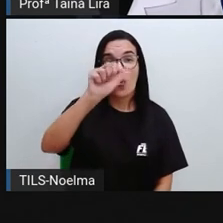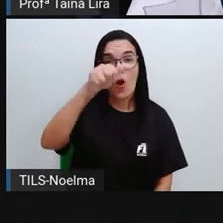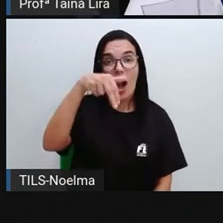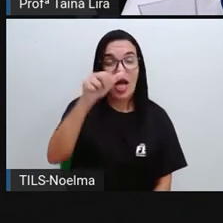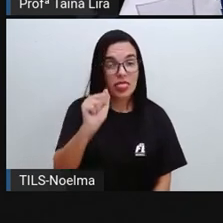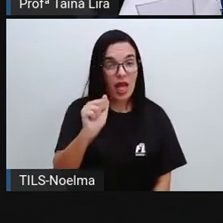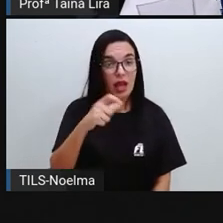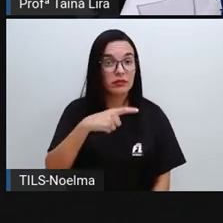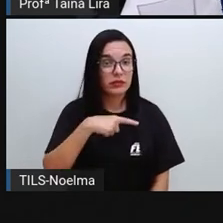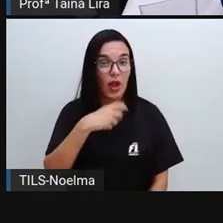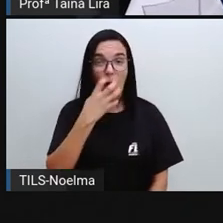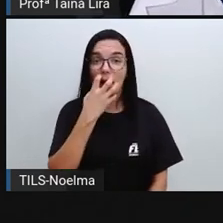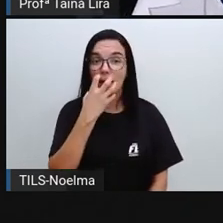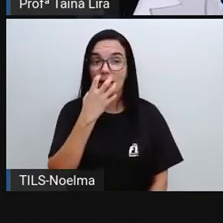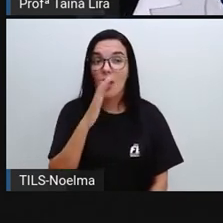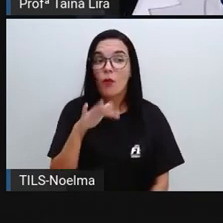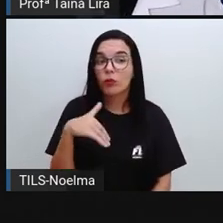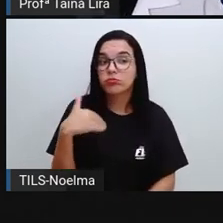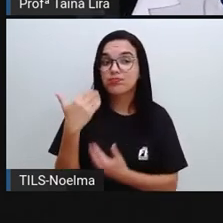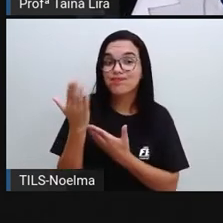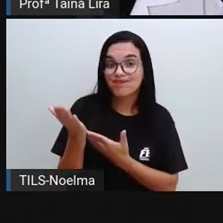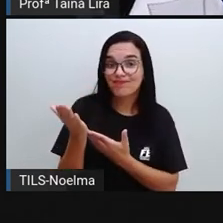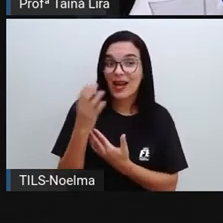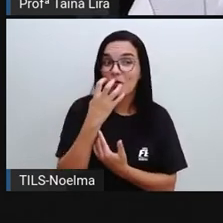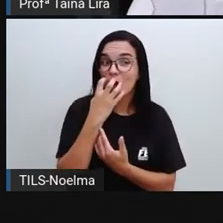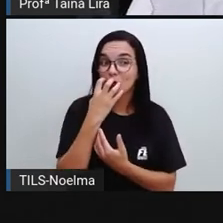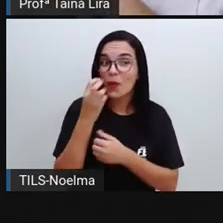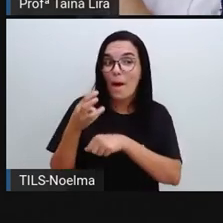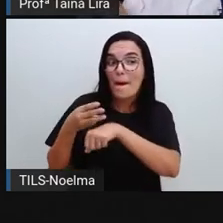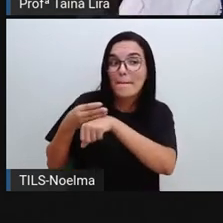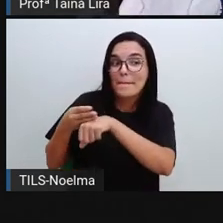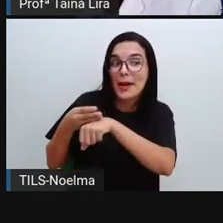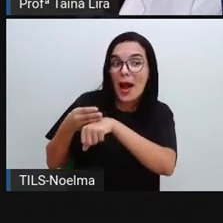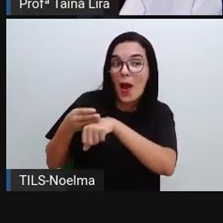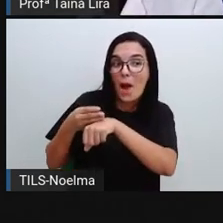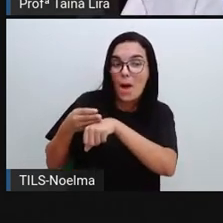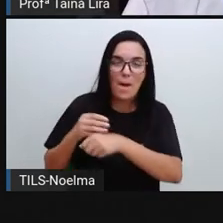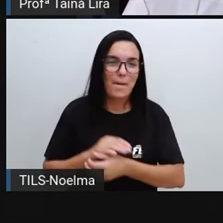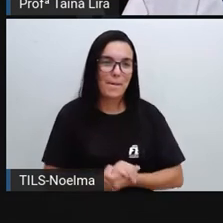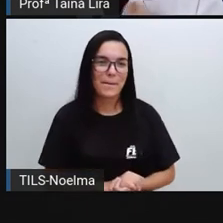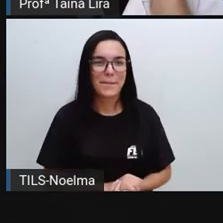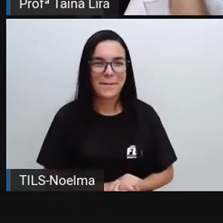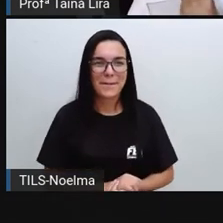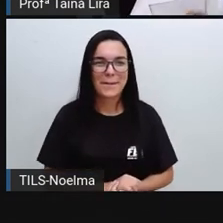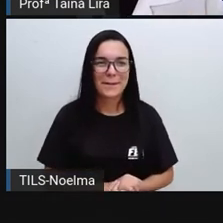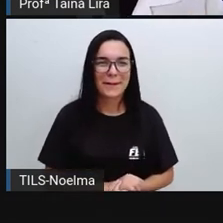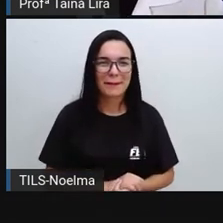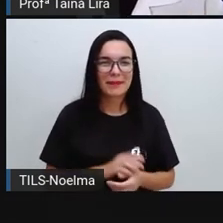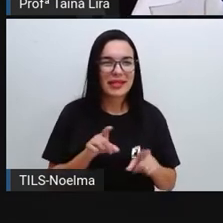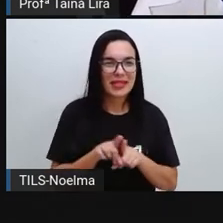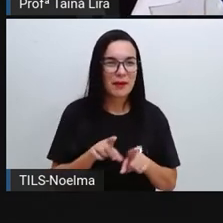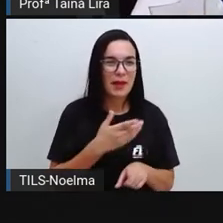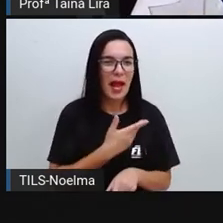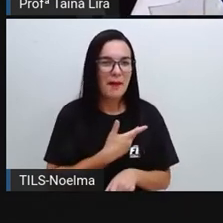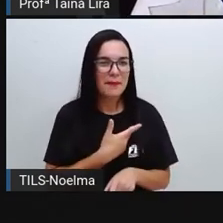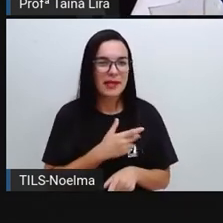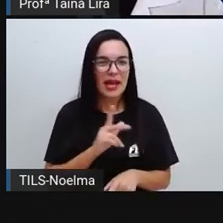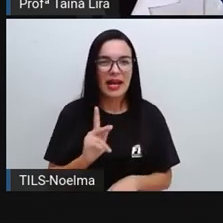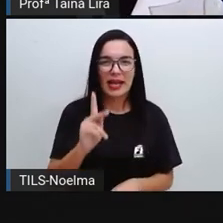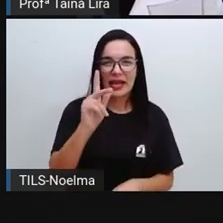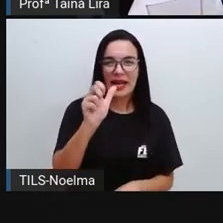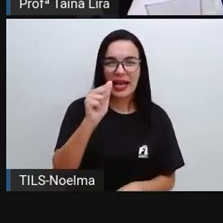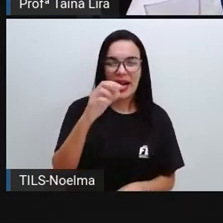Joana, Joana é a menina que tem o cachorro marrom. Ela e a outra amiga, que é